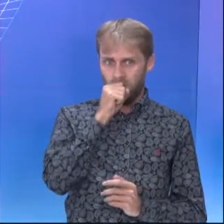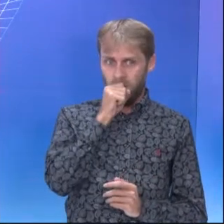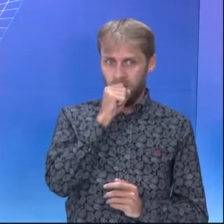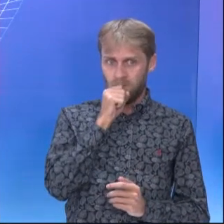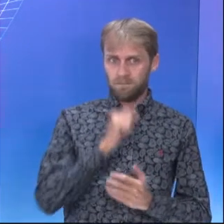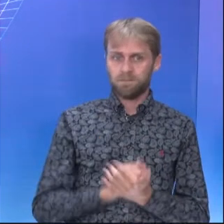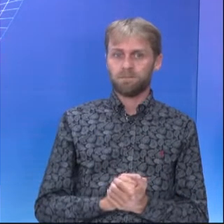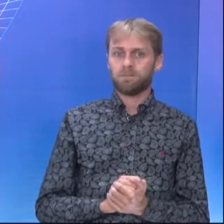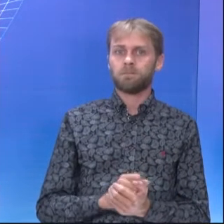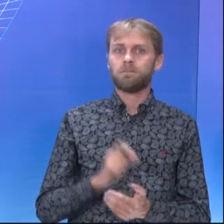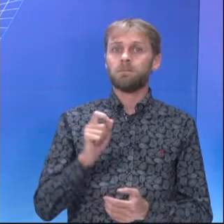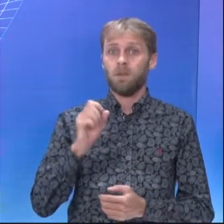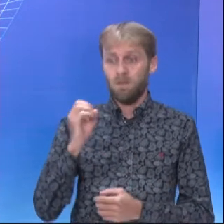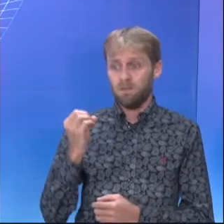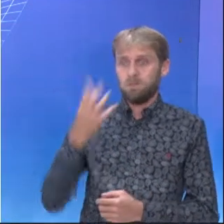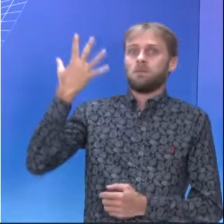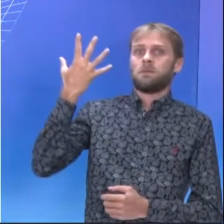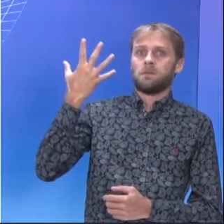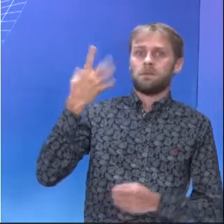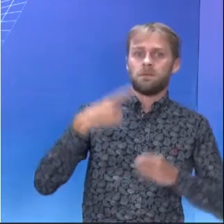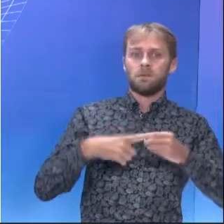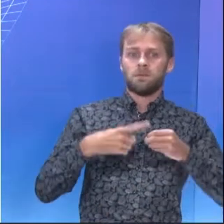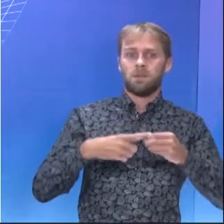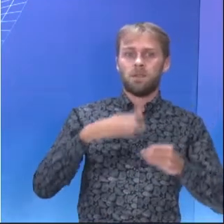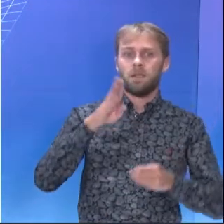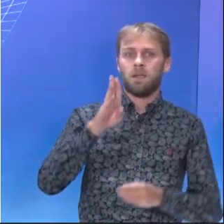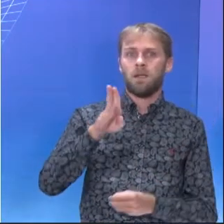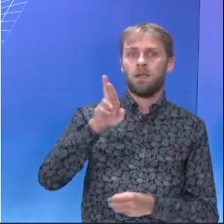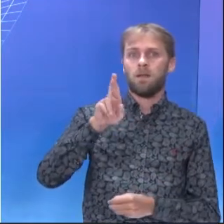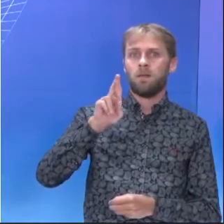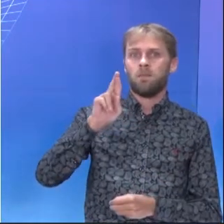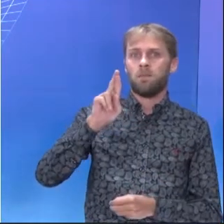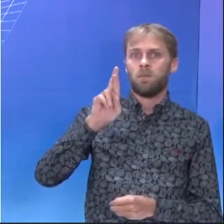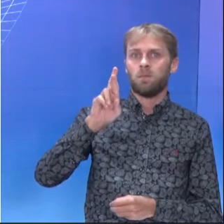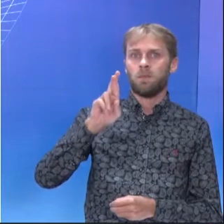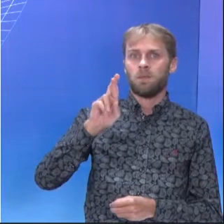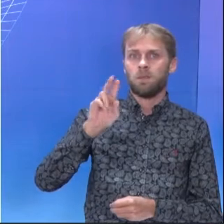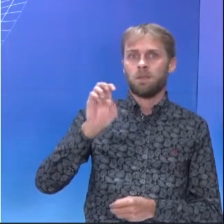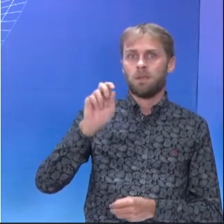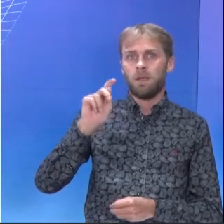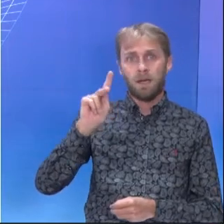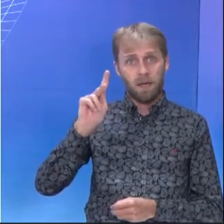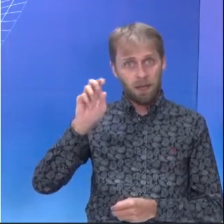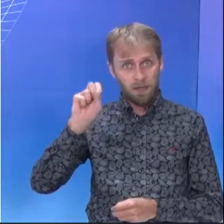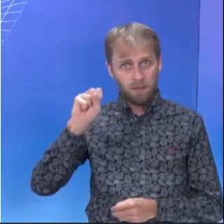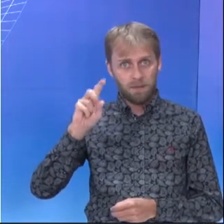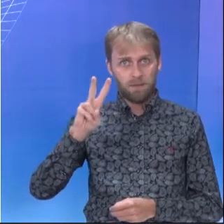recapitulando. Uma tragédia que aconteceu em Burkesville. Entre irmãos.